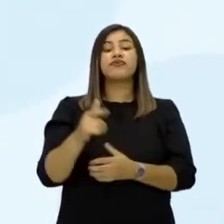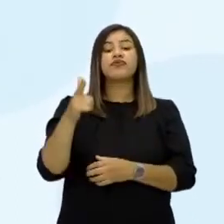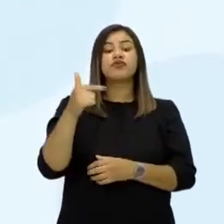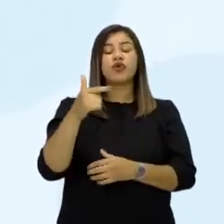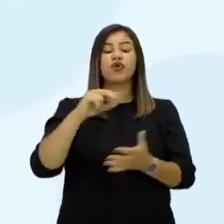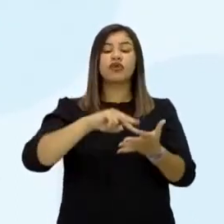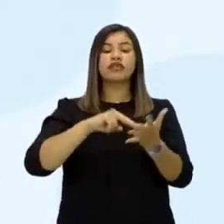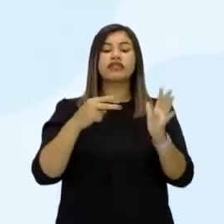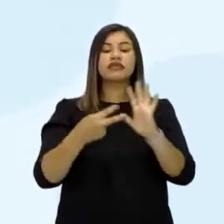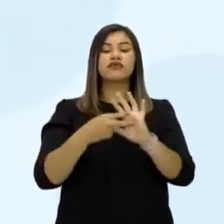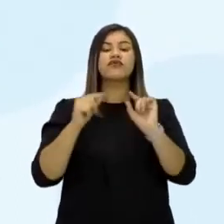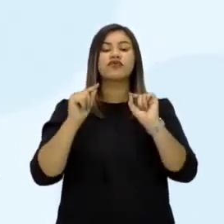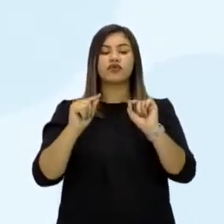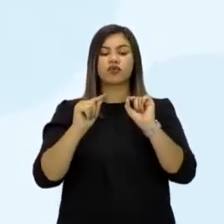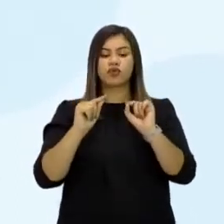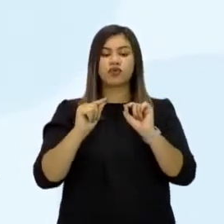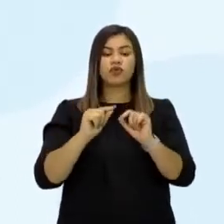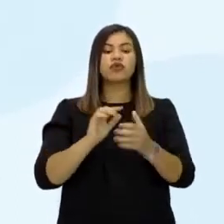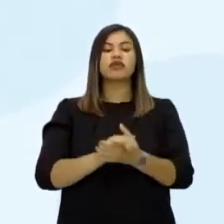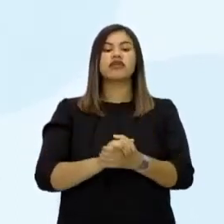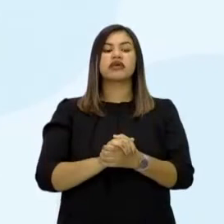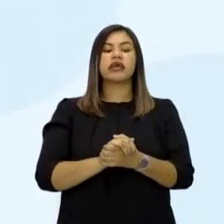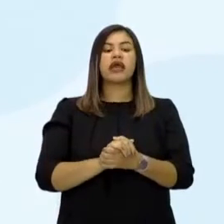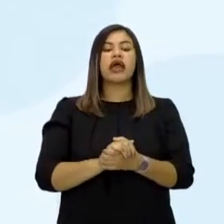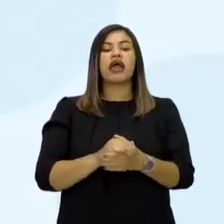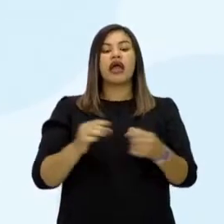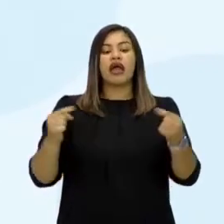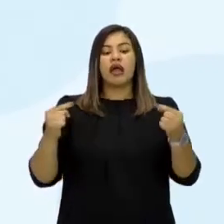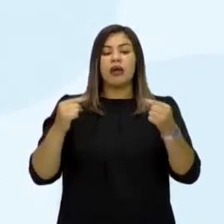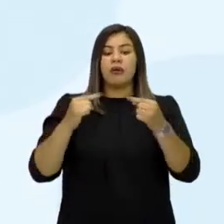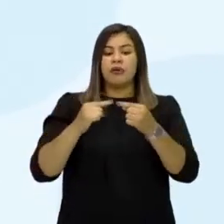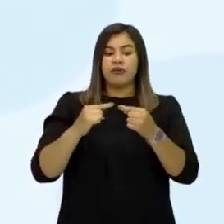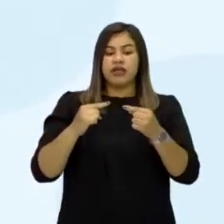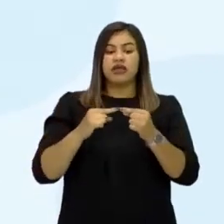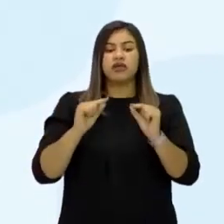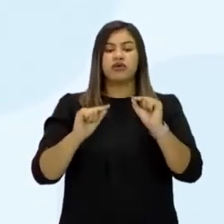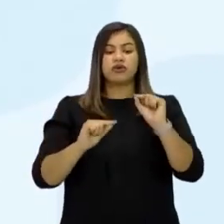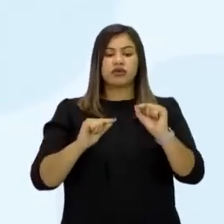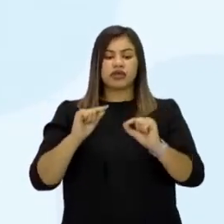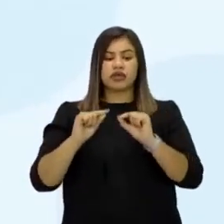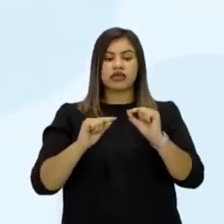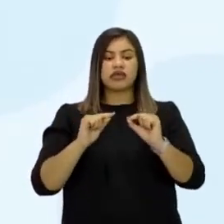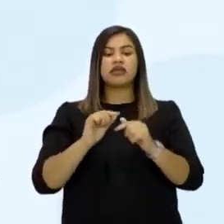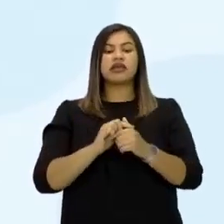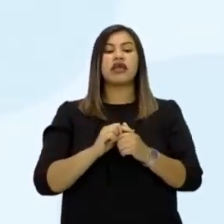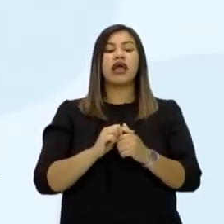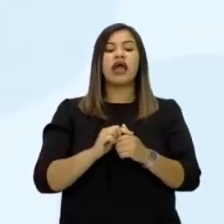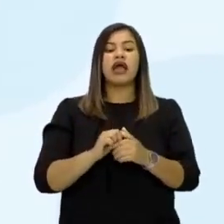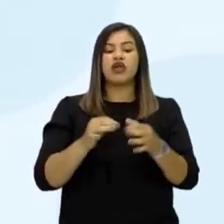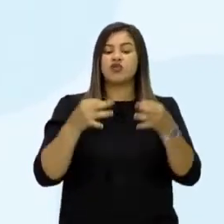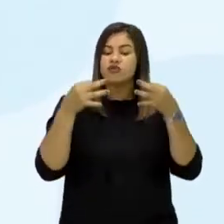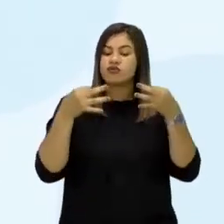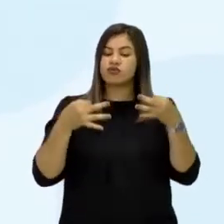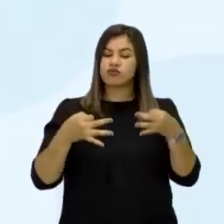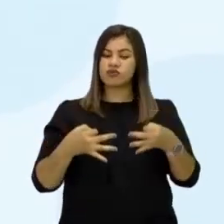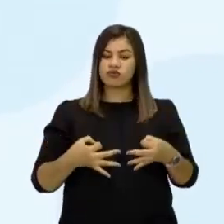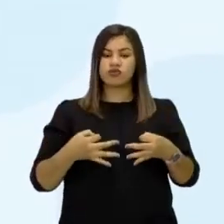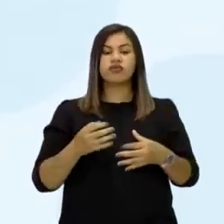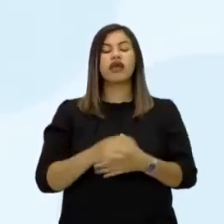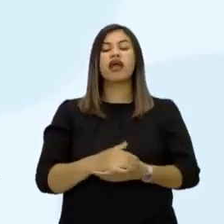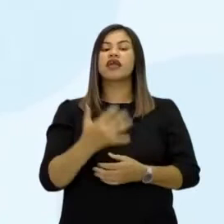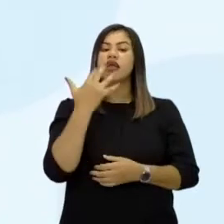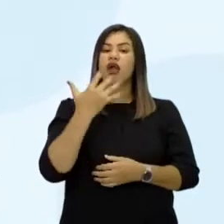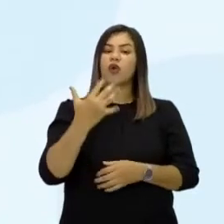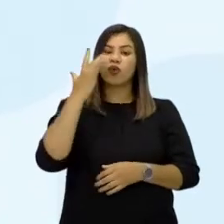né, símbolo da perfeição plenitude, não está relacionado com o número de estados-membros, que é maior. E as cores, né, estrelas